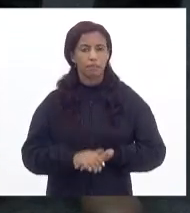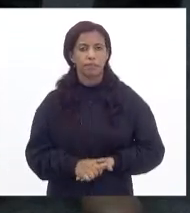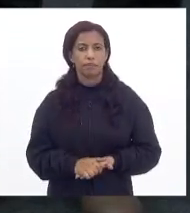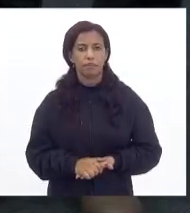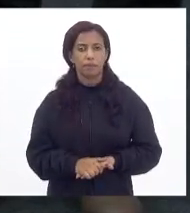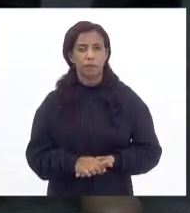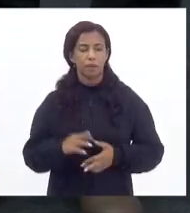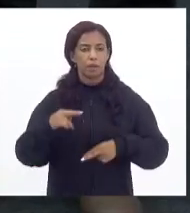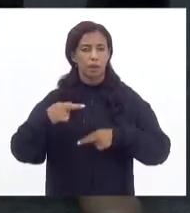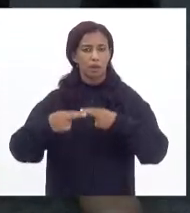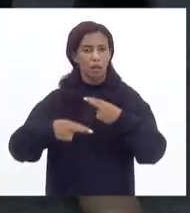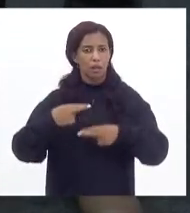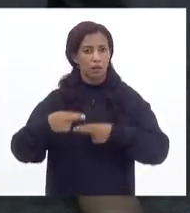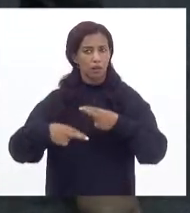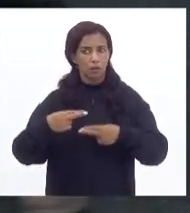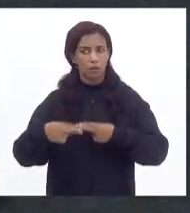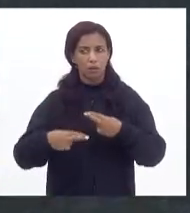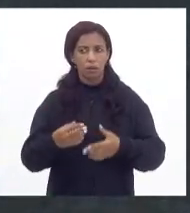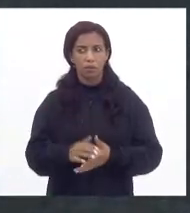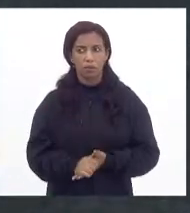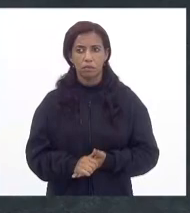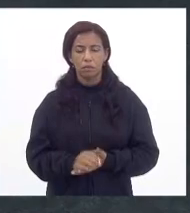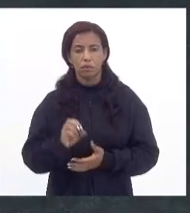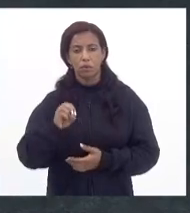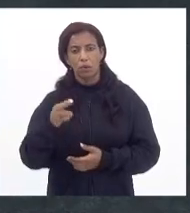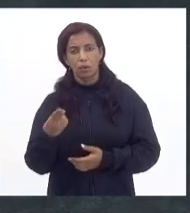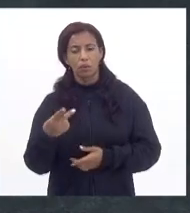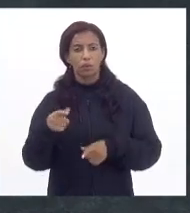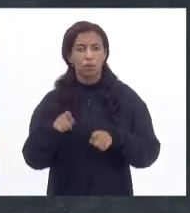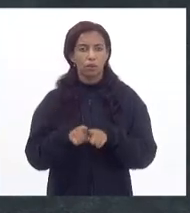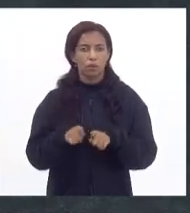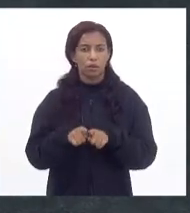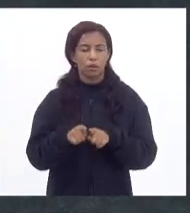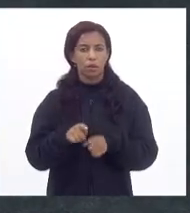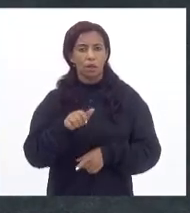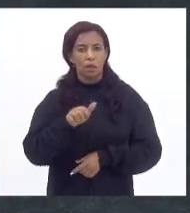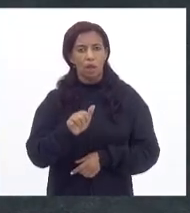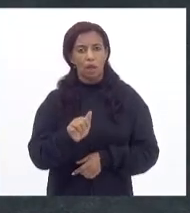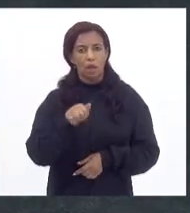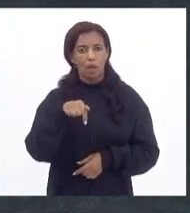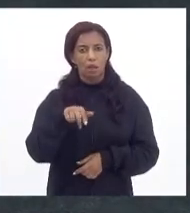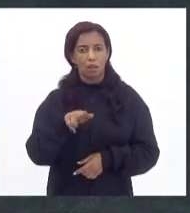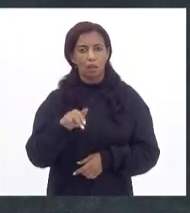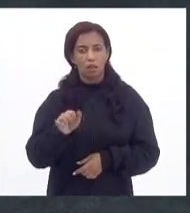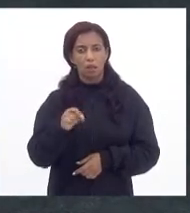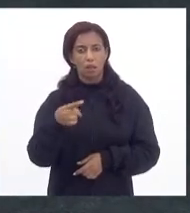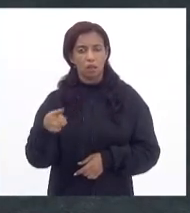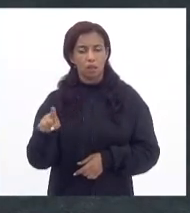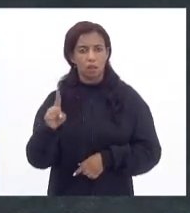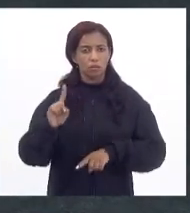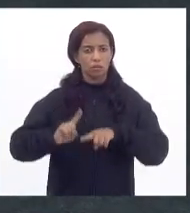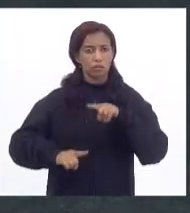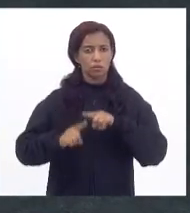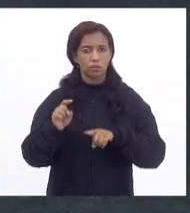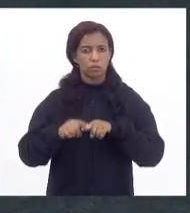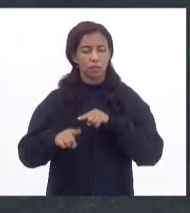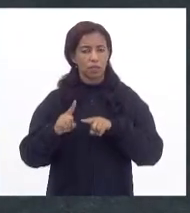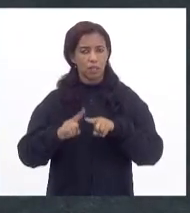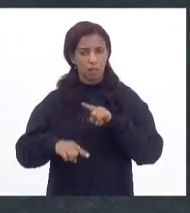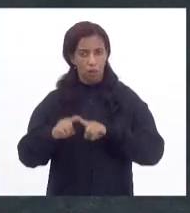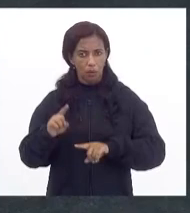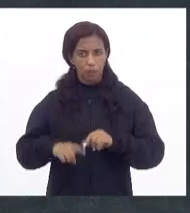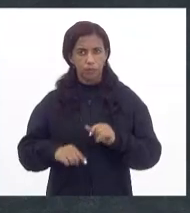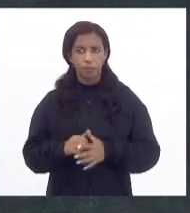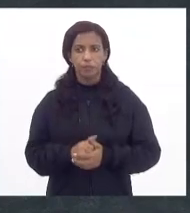a reforma, ou até mesmo aquisição de equipamentos de proteção individual,